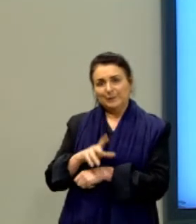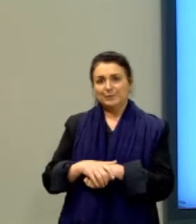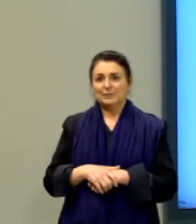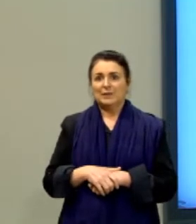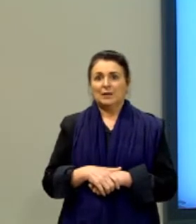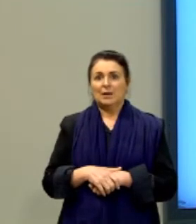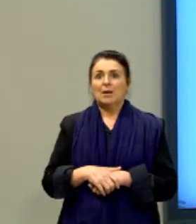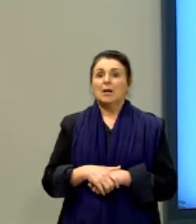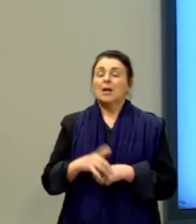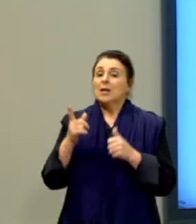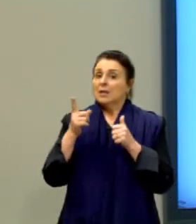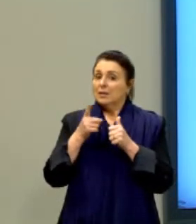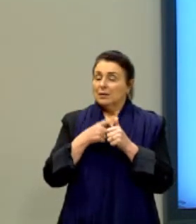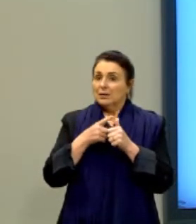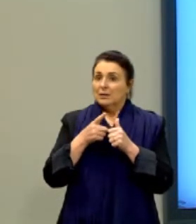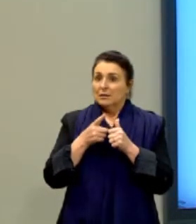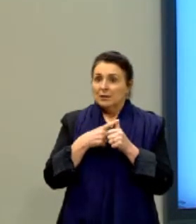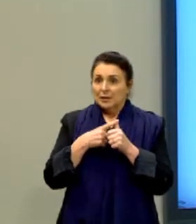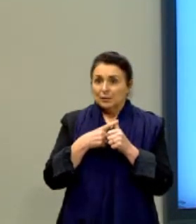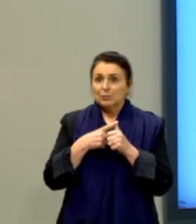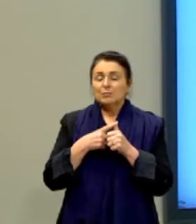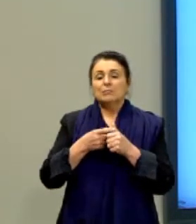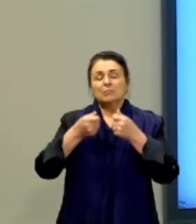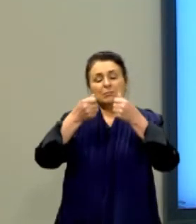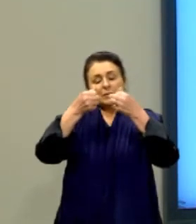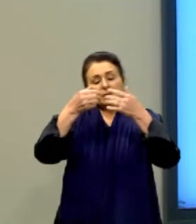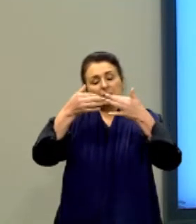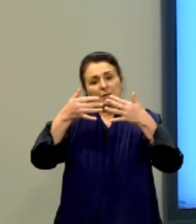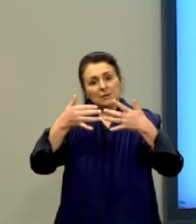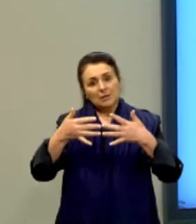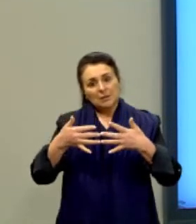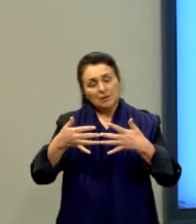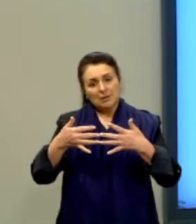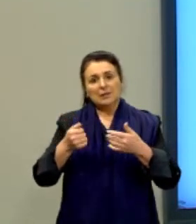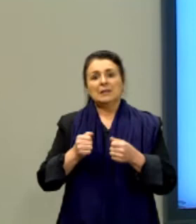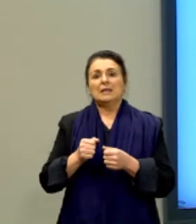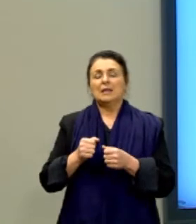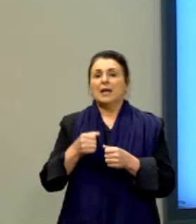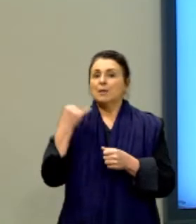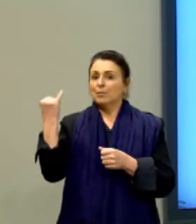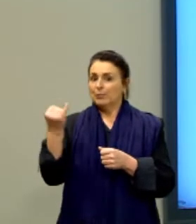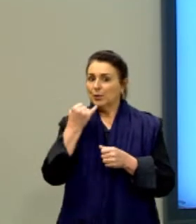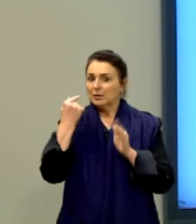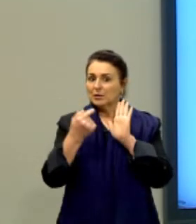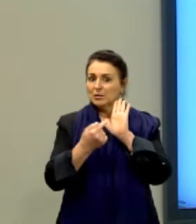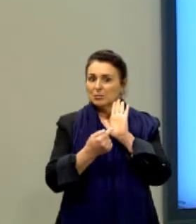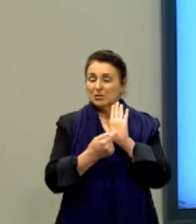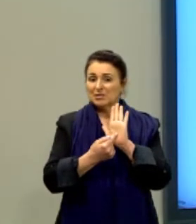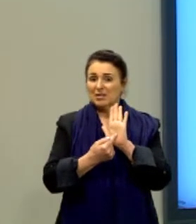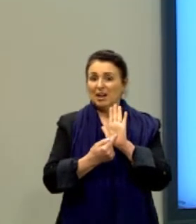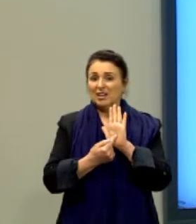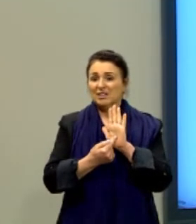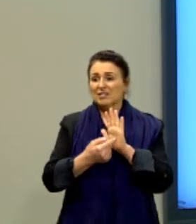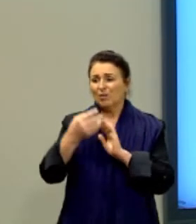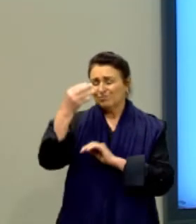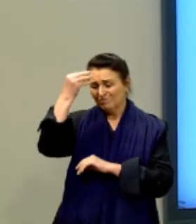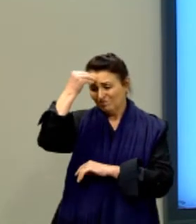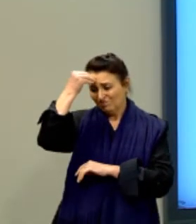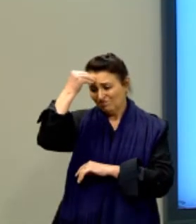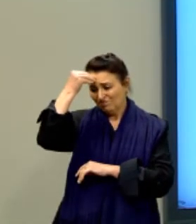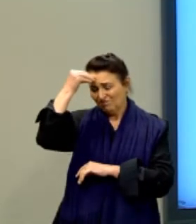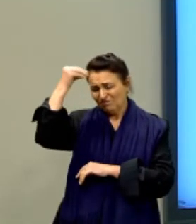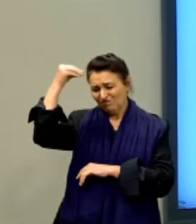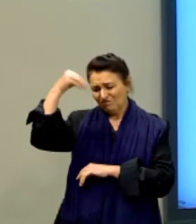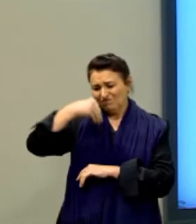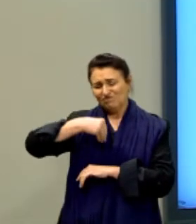Em primeiro lugar, e aí ela vai colocar que vale destacar que o desânimo causado por